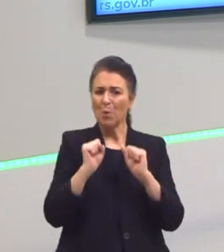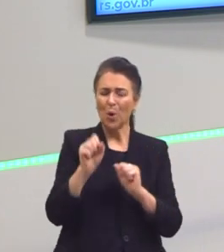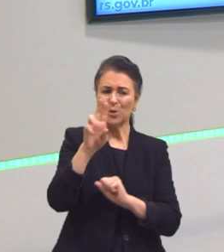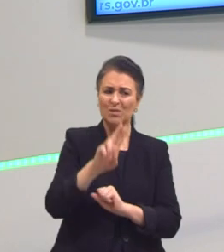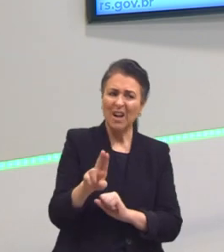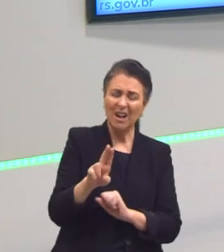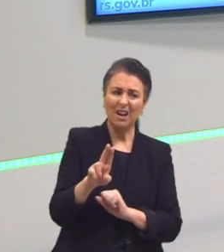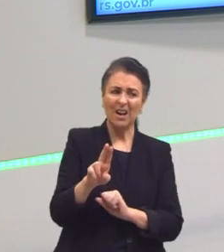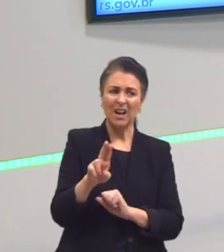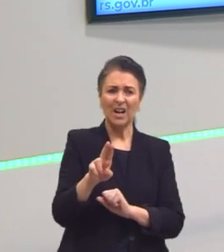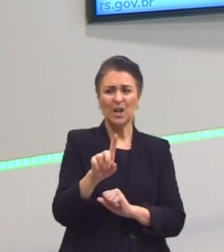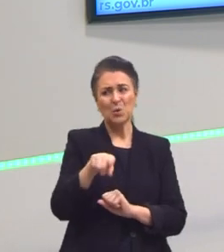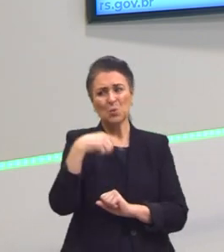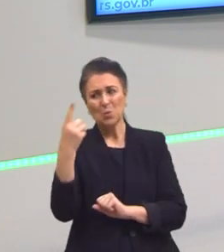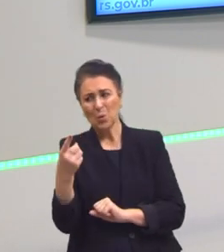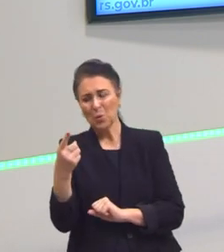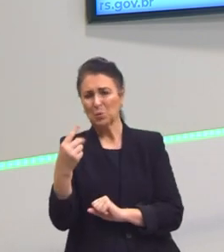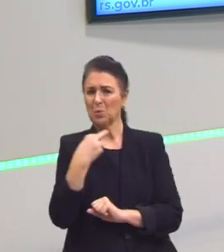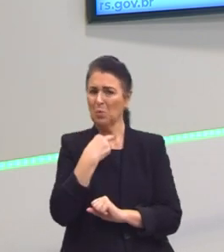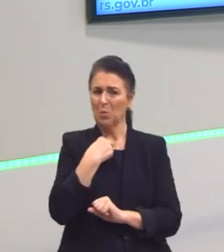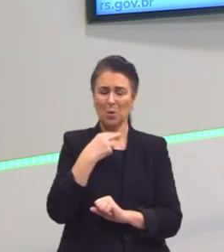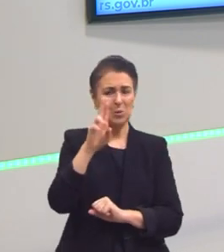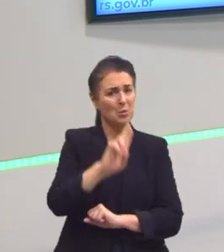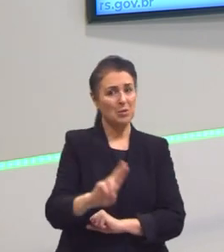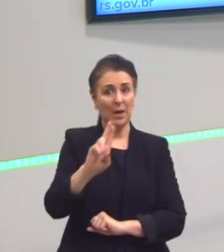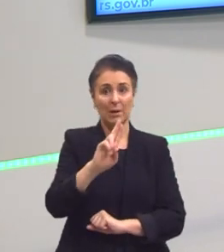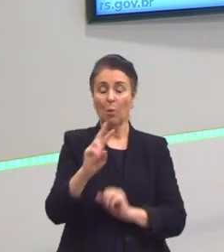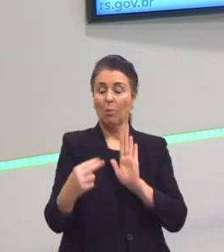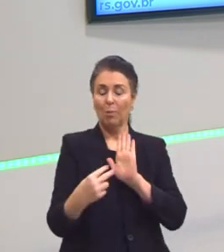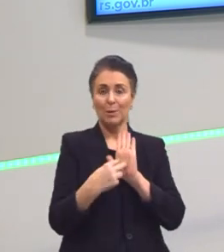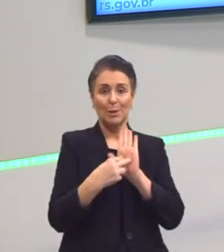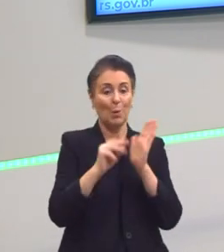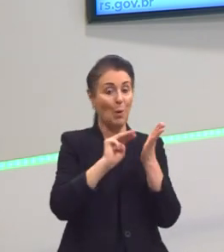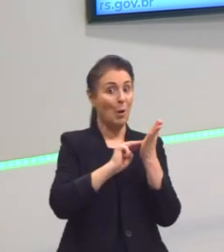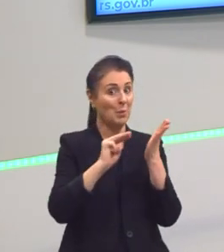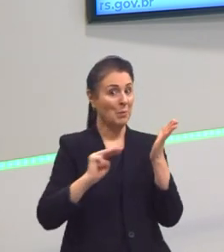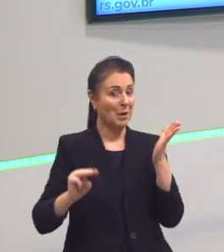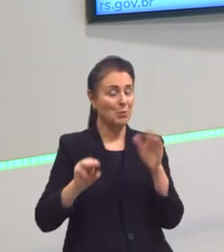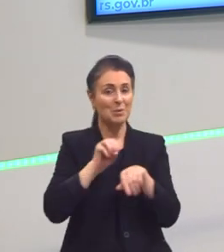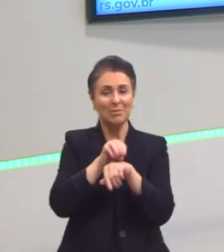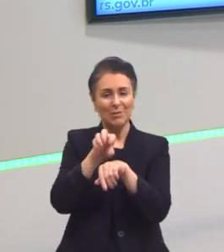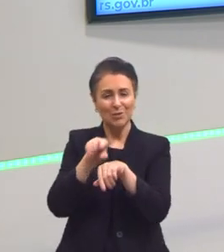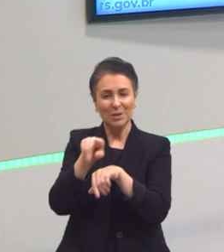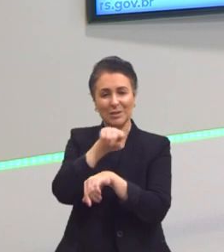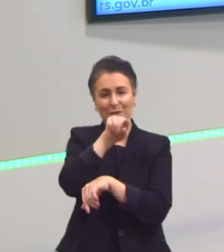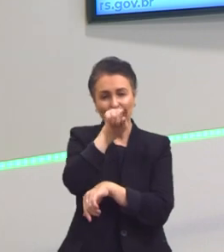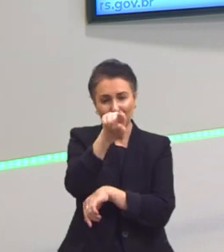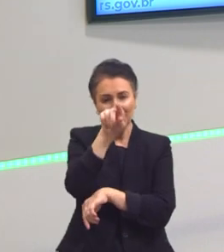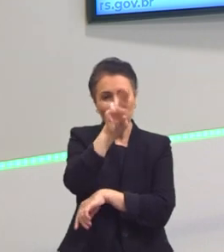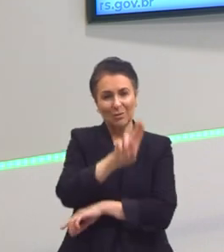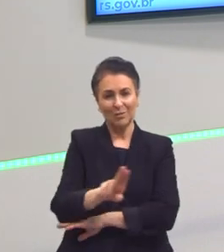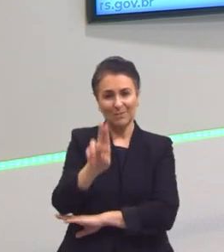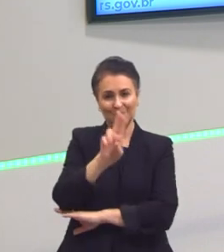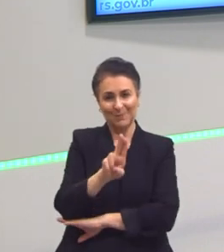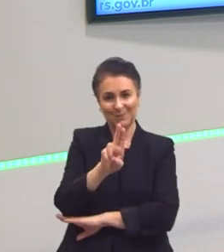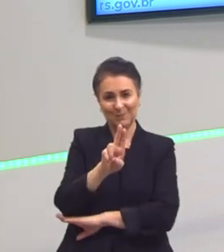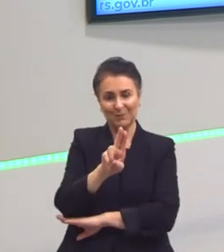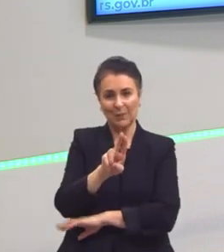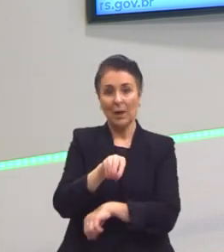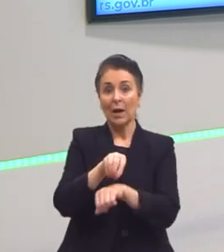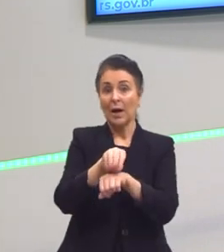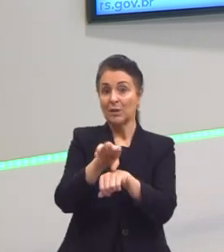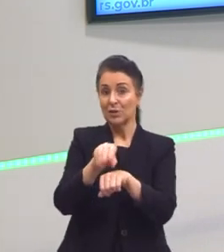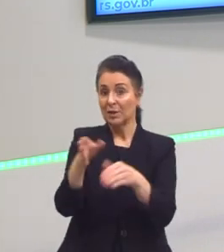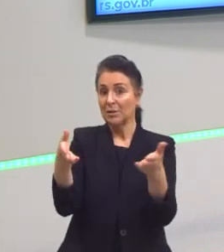caso não. Então, fiquem atentos sempre aos métodos e dicas que vocês utilizam, tá? Das dicas que eu